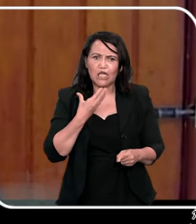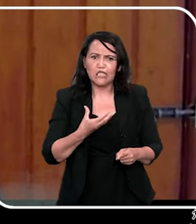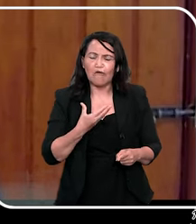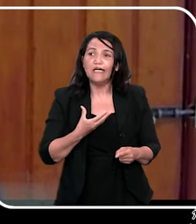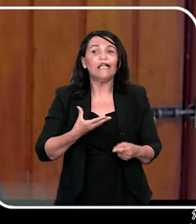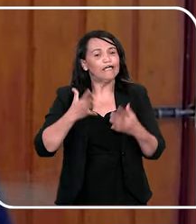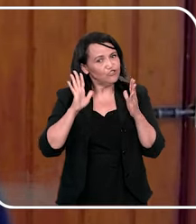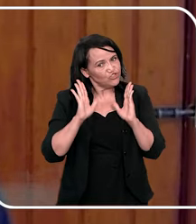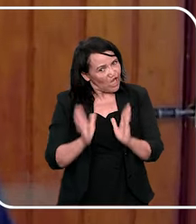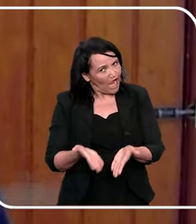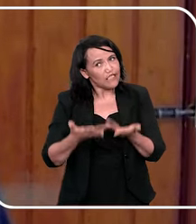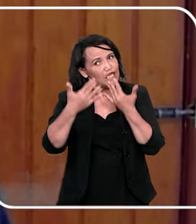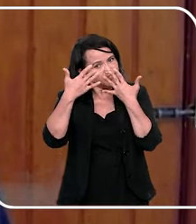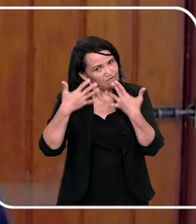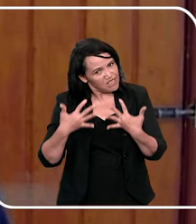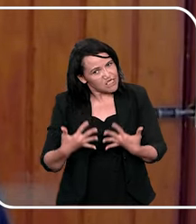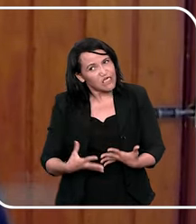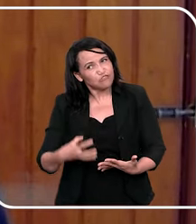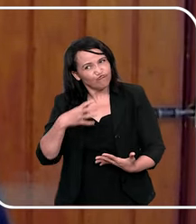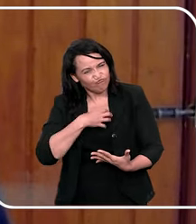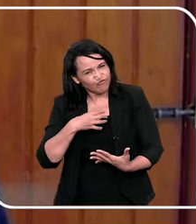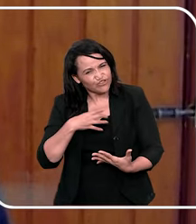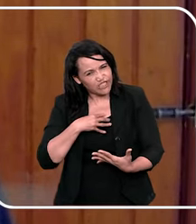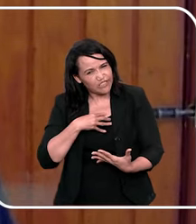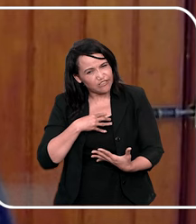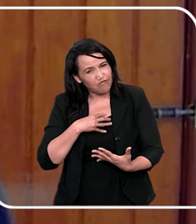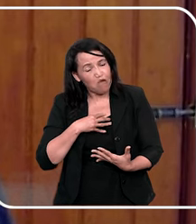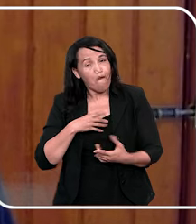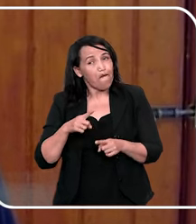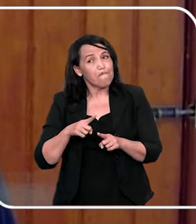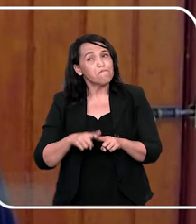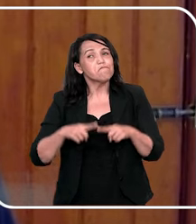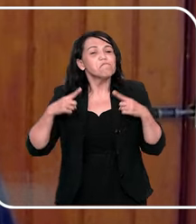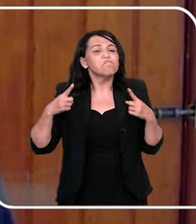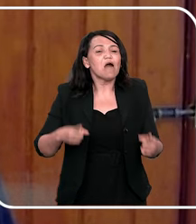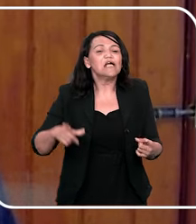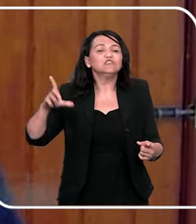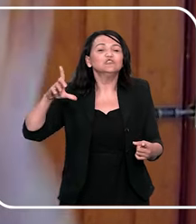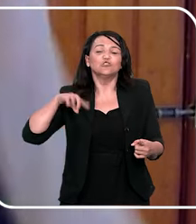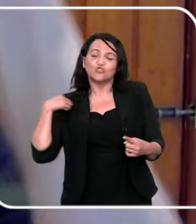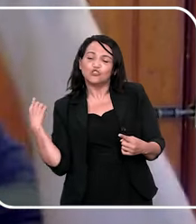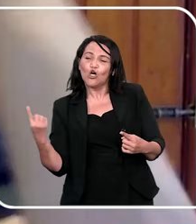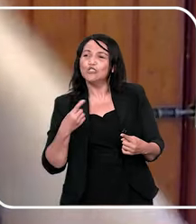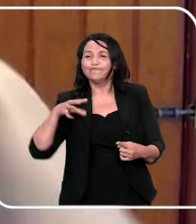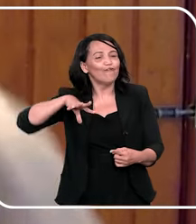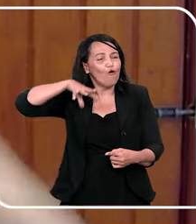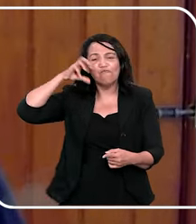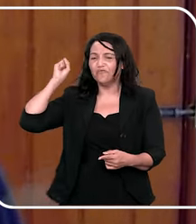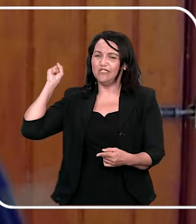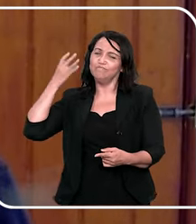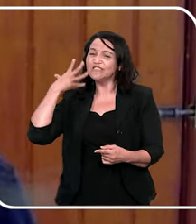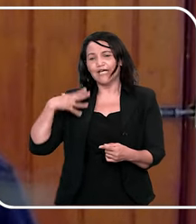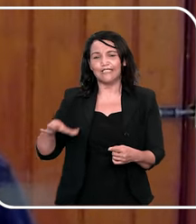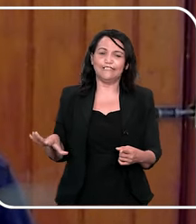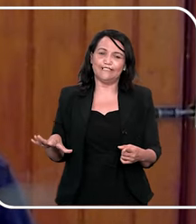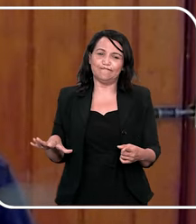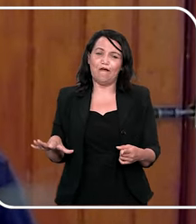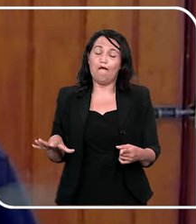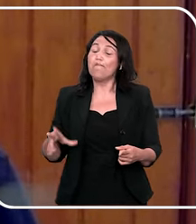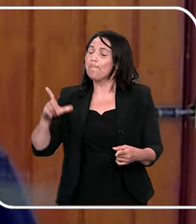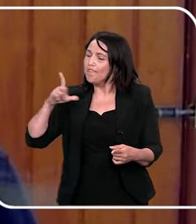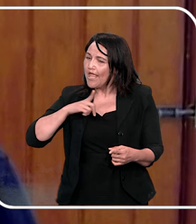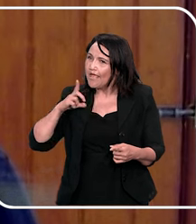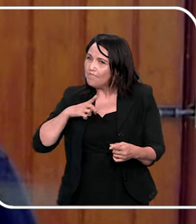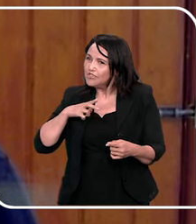Natal? Ela está contando de alguma forma, né, mas a gente tem a cultura de não ouvir a criança,